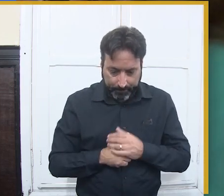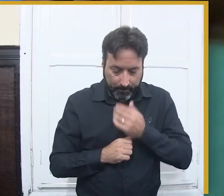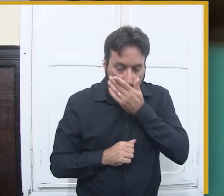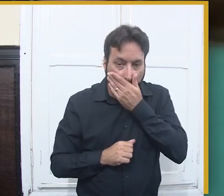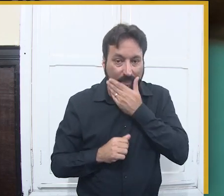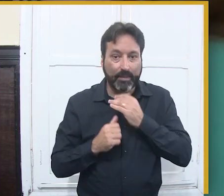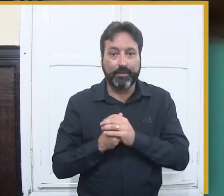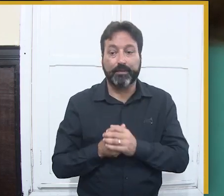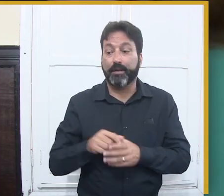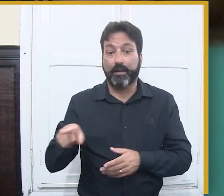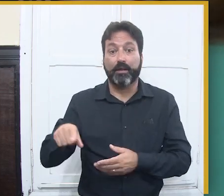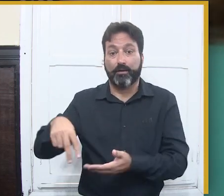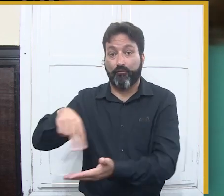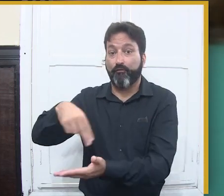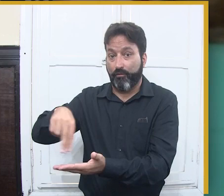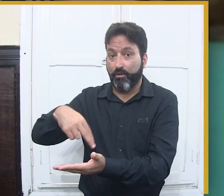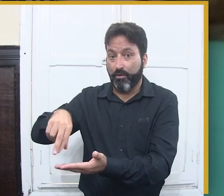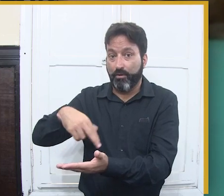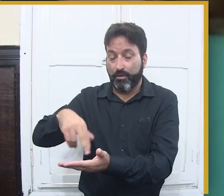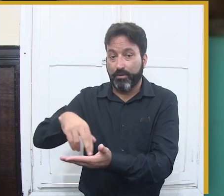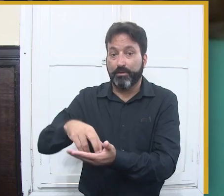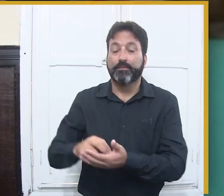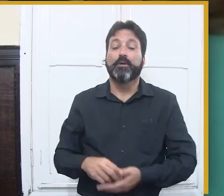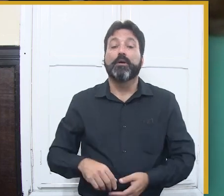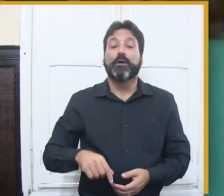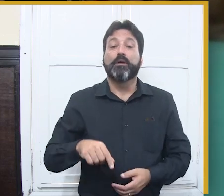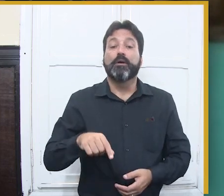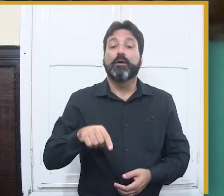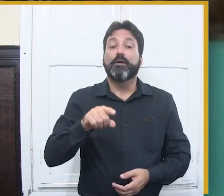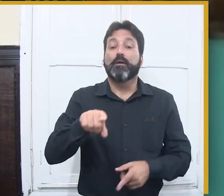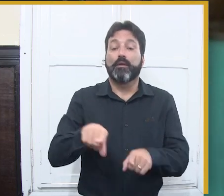maior aqui no Forró de Zé Lagoa.